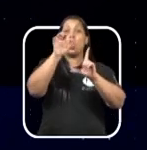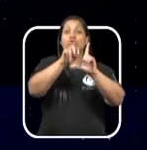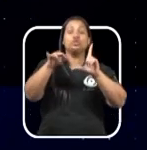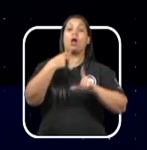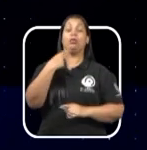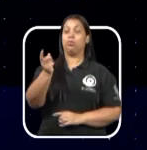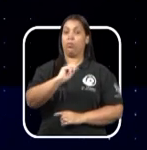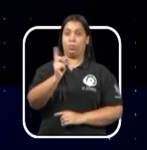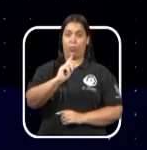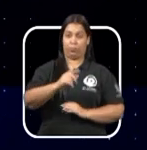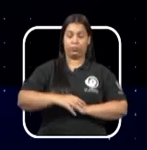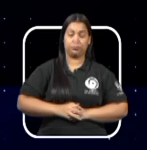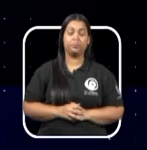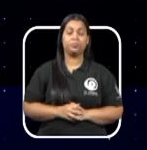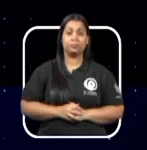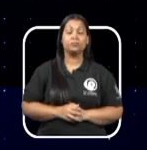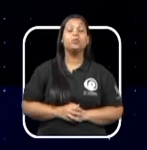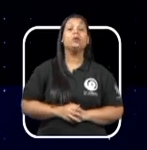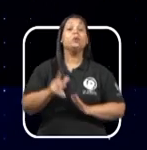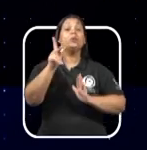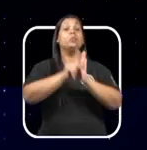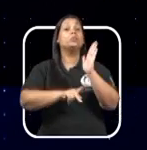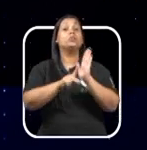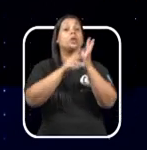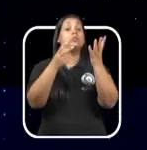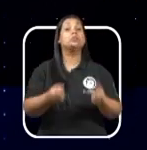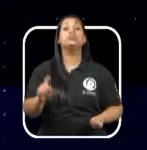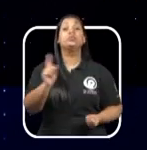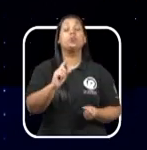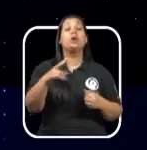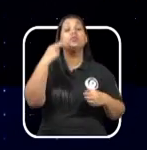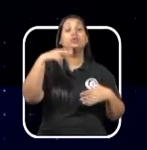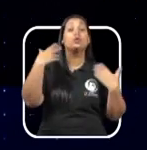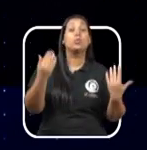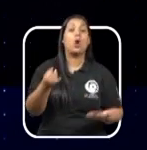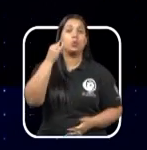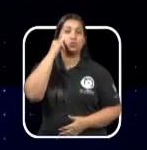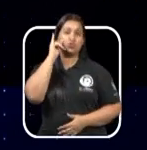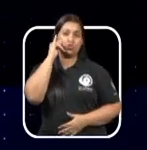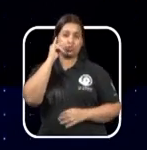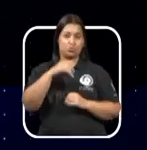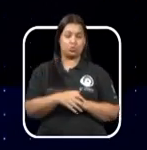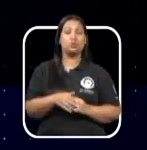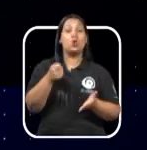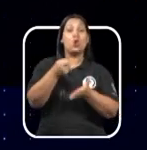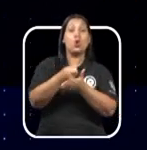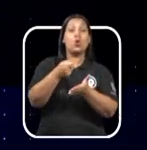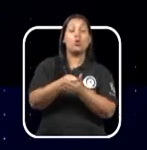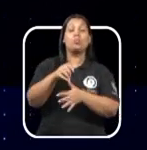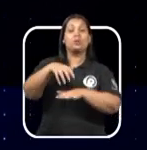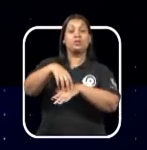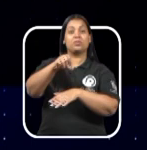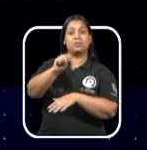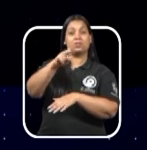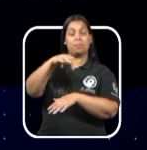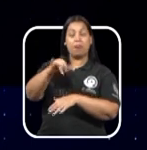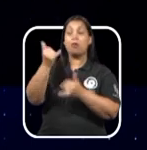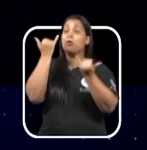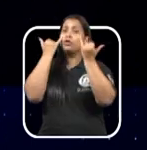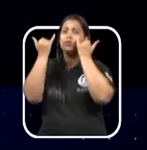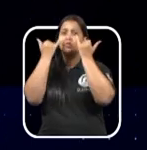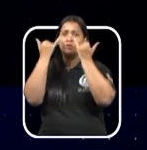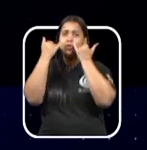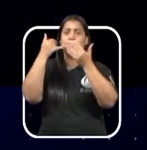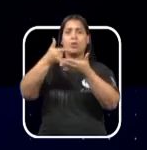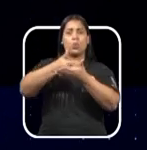Rio Preto. E o projeto rejeitado é de Júlio Donizete, que obriga o SEMAI a informar nas contas